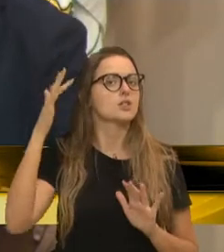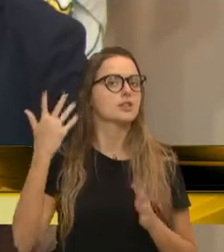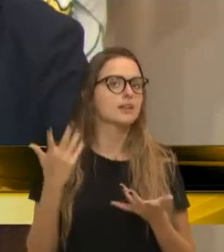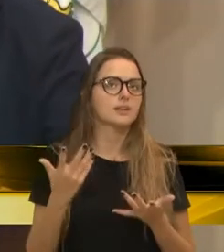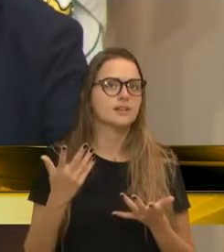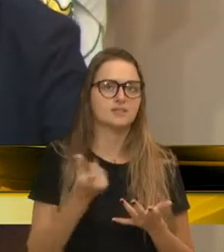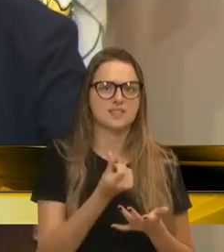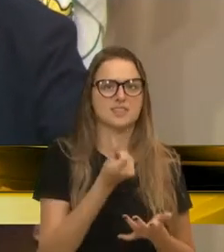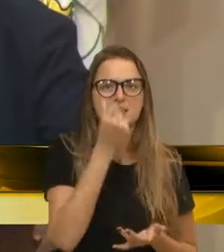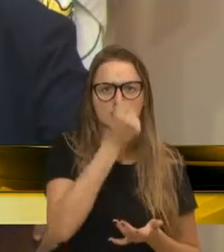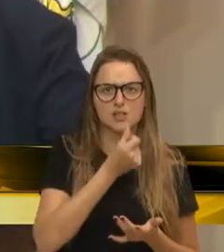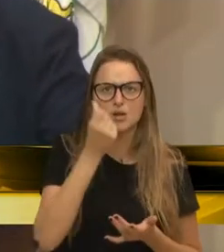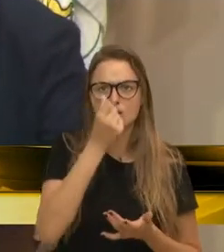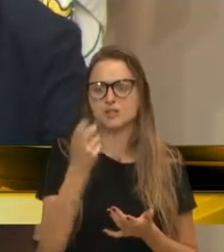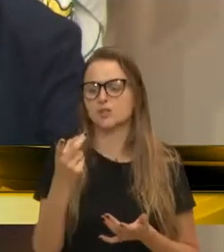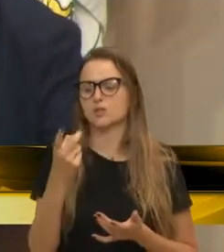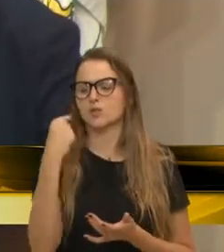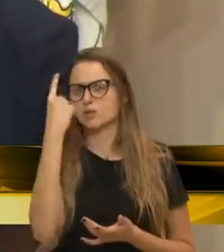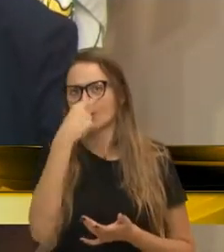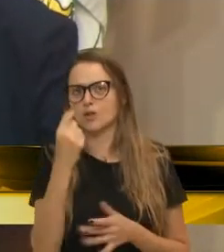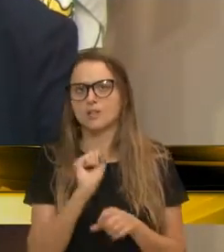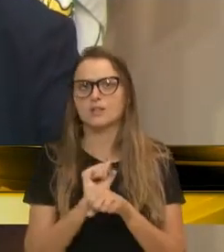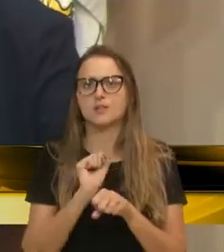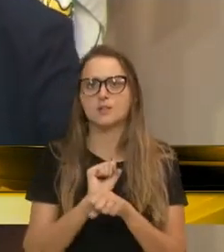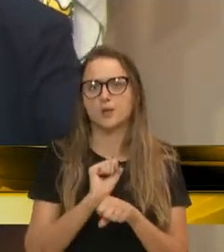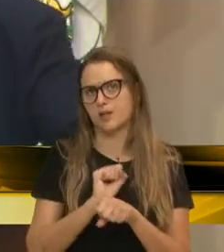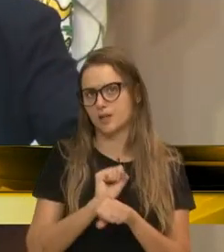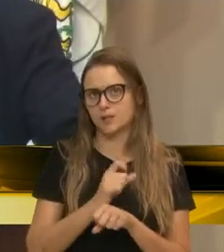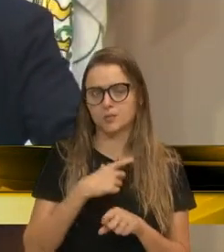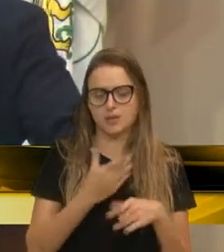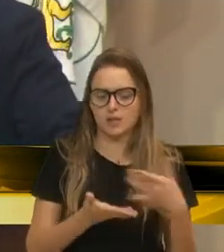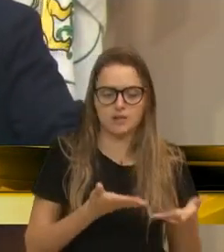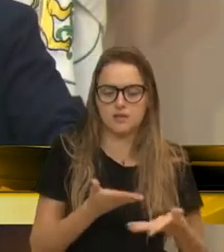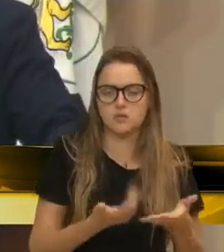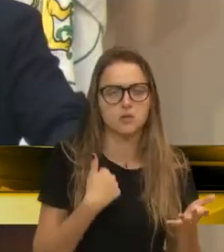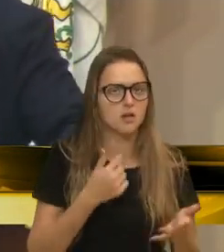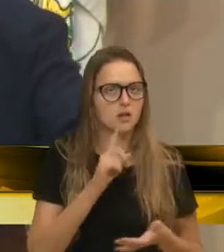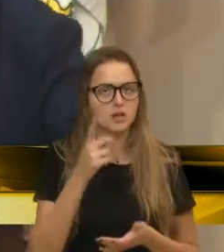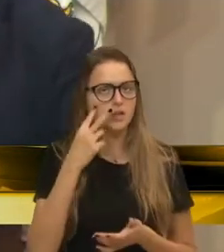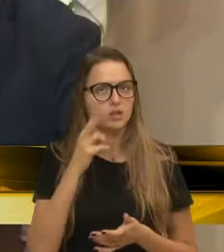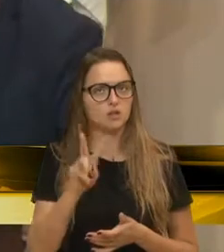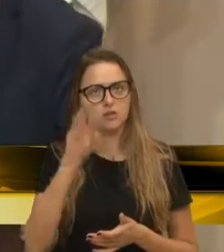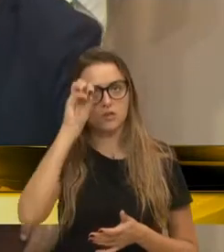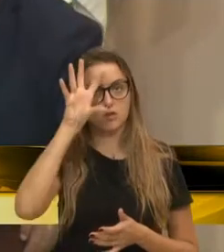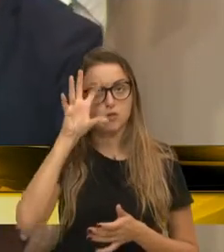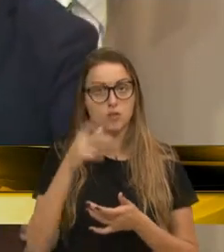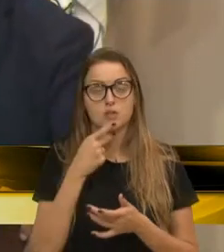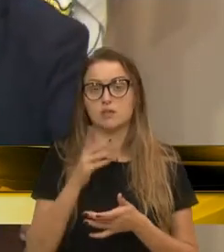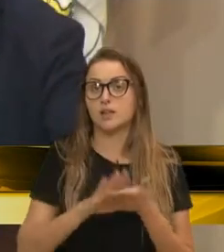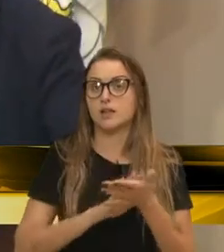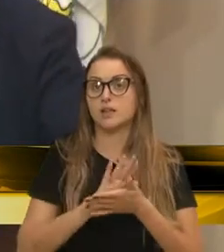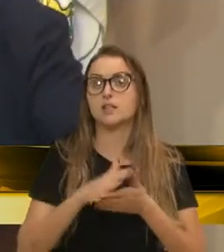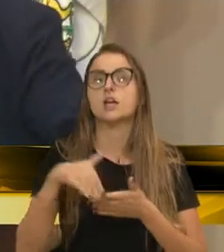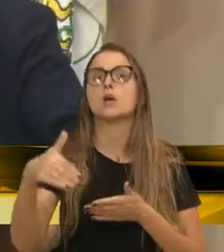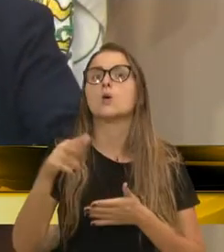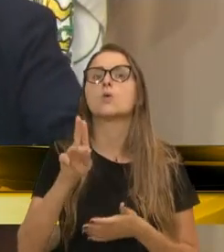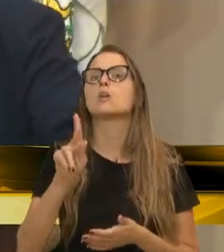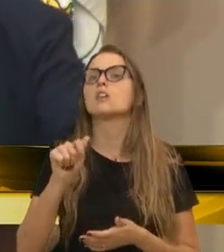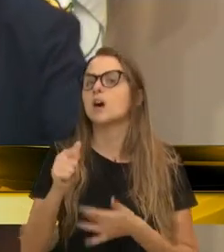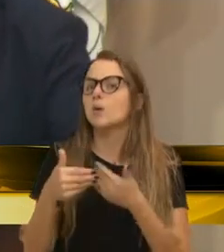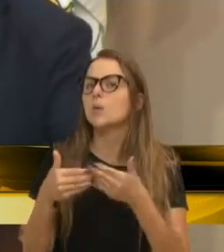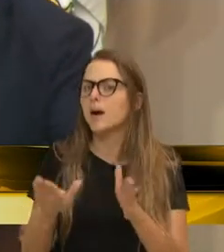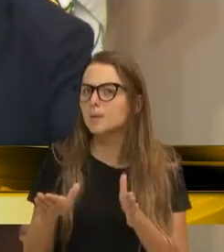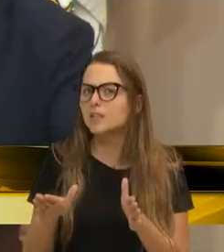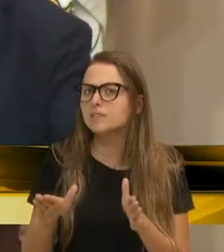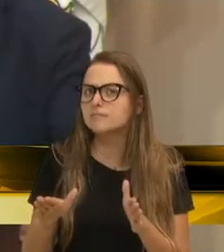mínimo, seis horas a 12 horas, e agora está. E assim, eu não vi nenhum momento, também, vereador Filsa, falar, quando que abre a UPA mesmo?